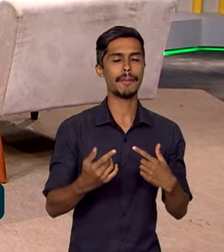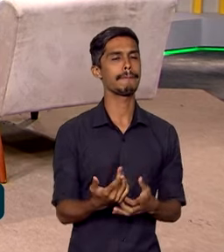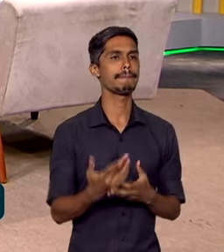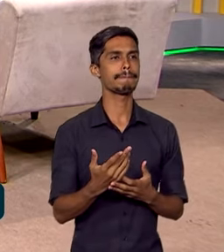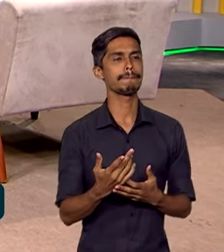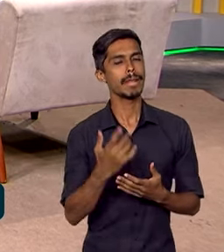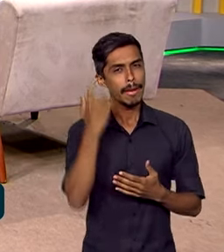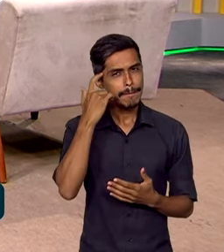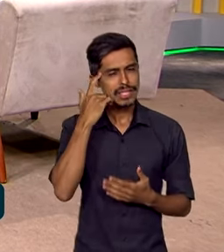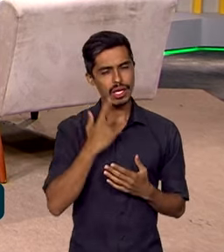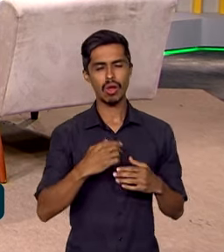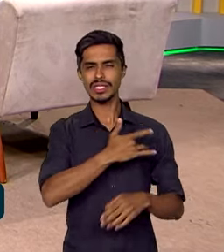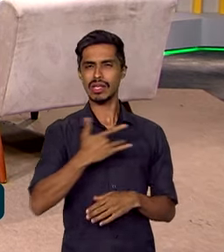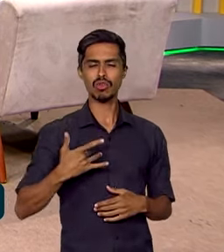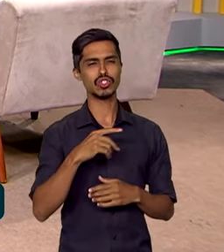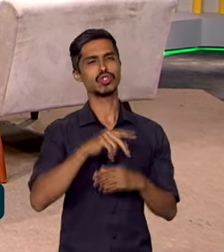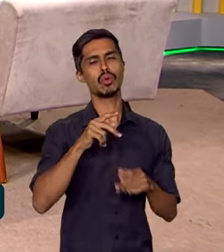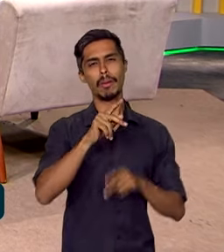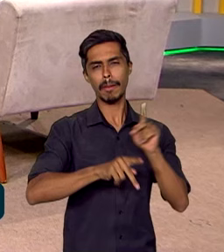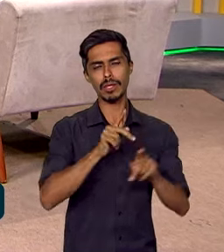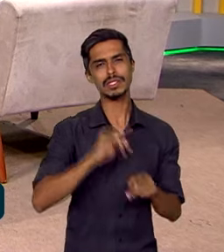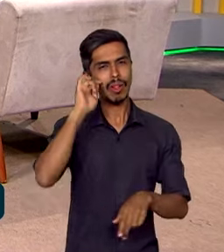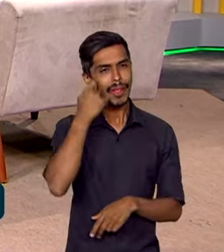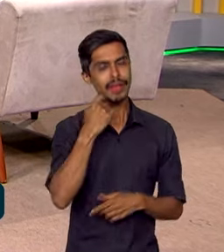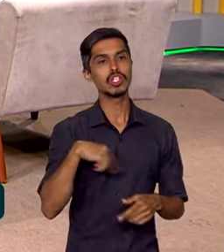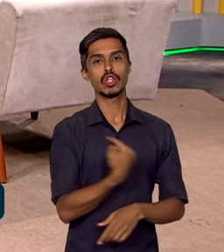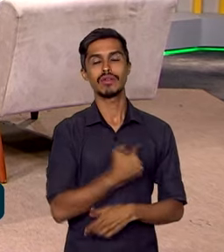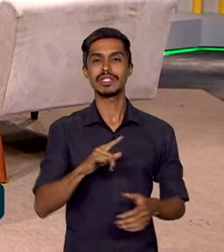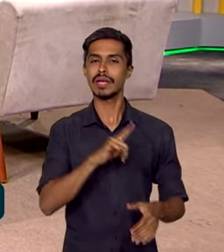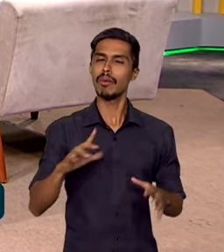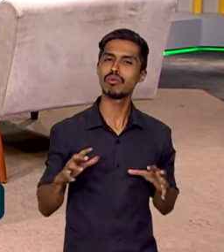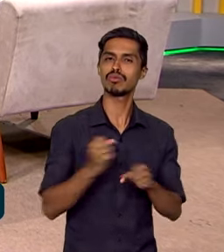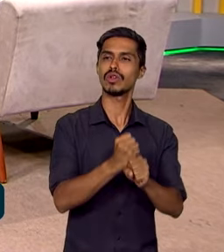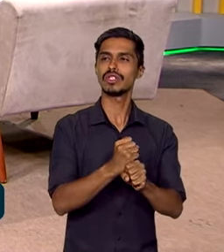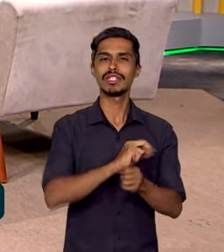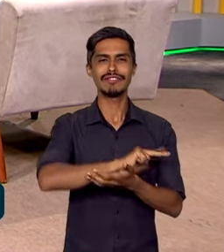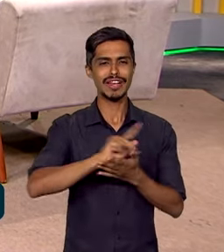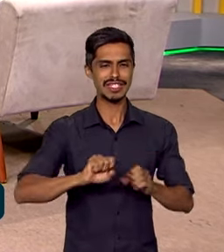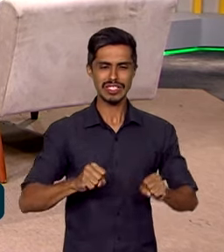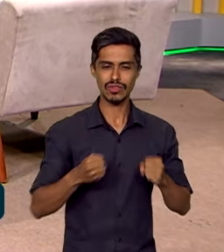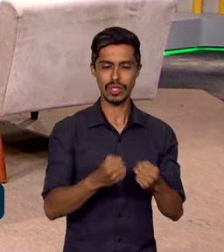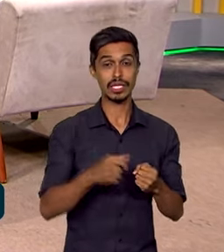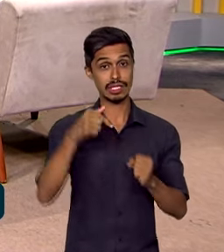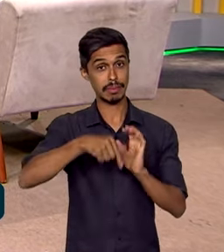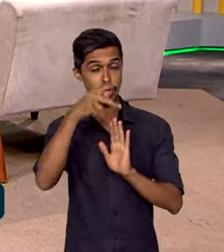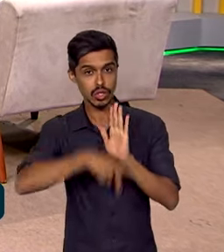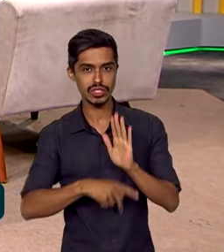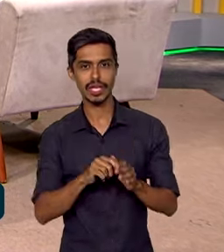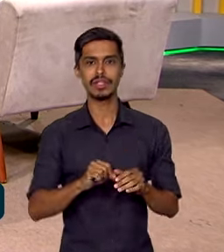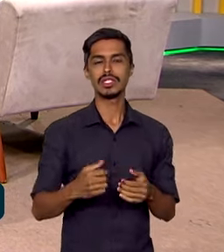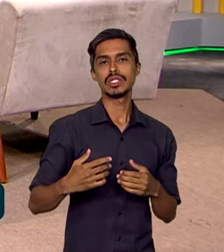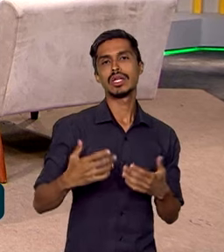pensar um pouco a saúde da população negra. Nós temos aí um pacote grande de ações, esse programa, tanto Caminhos